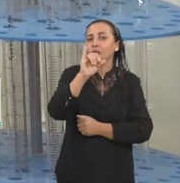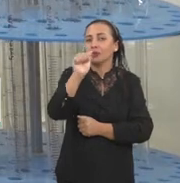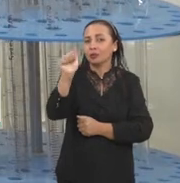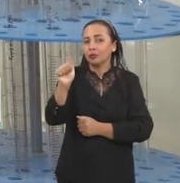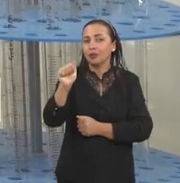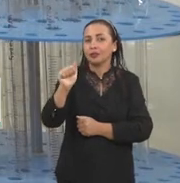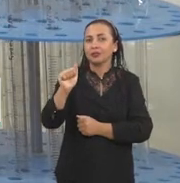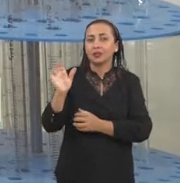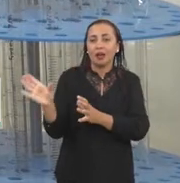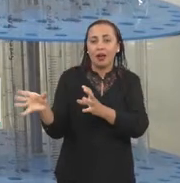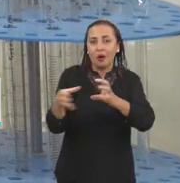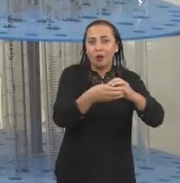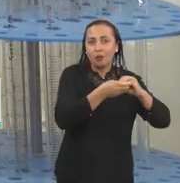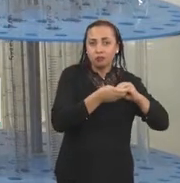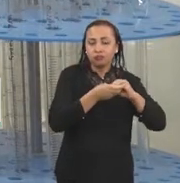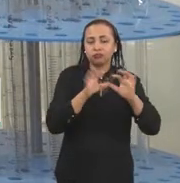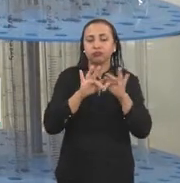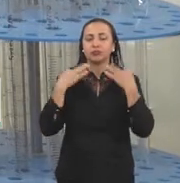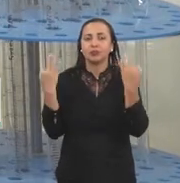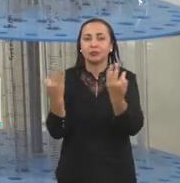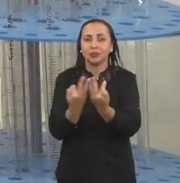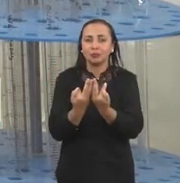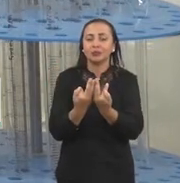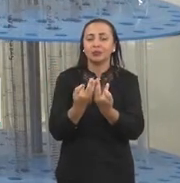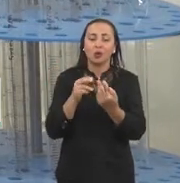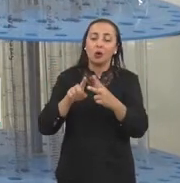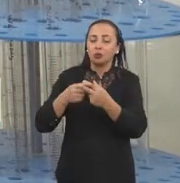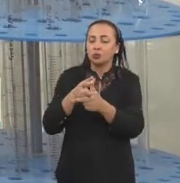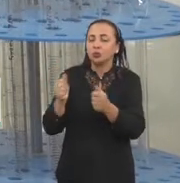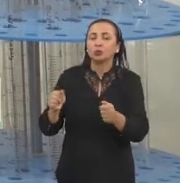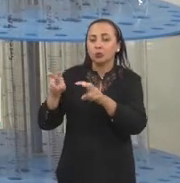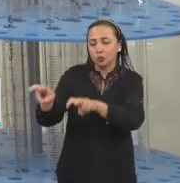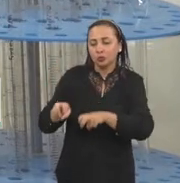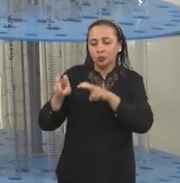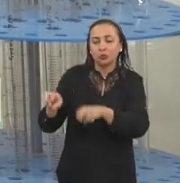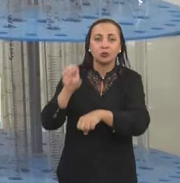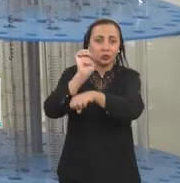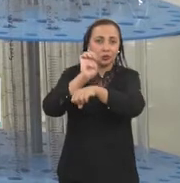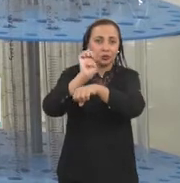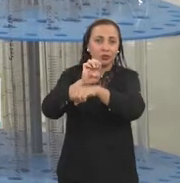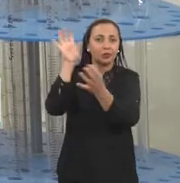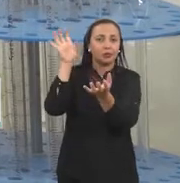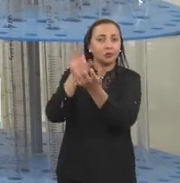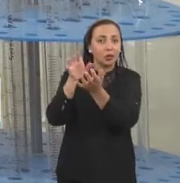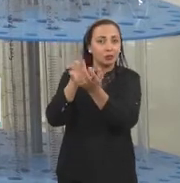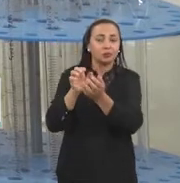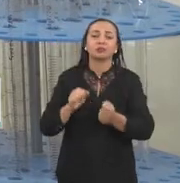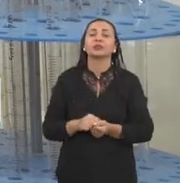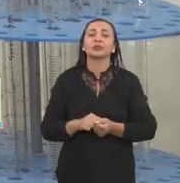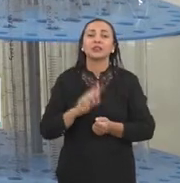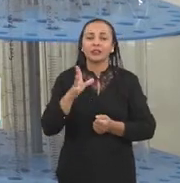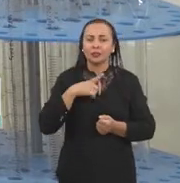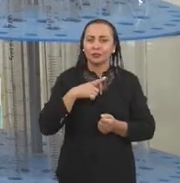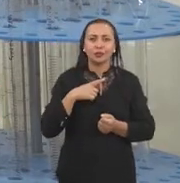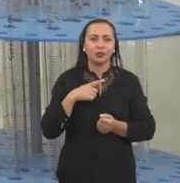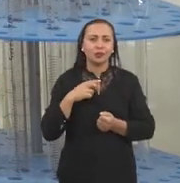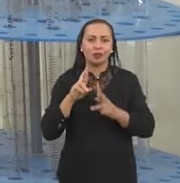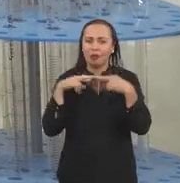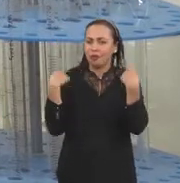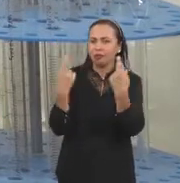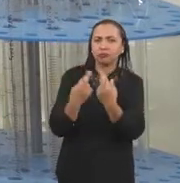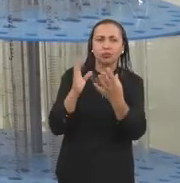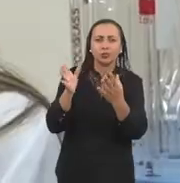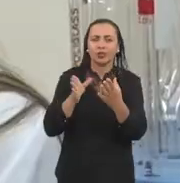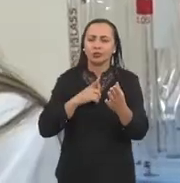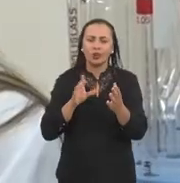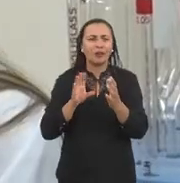que é uma cooperativa de famílias de produtores rurais do estado de